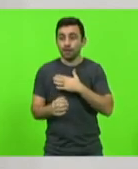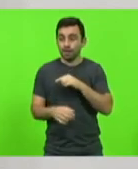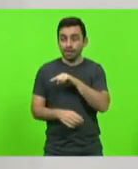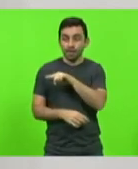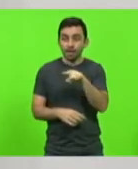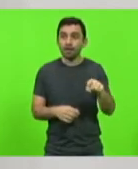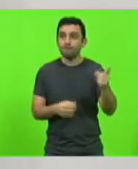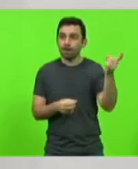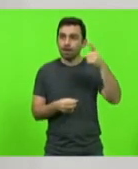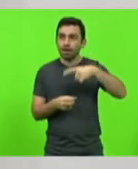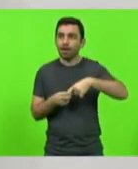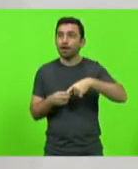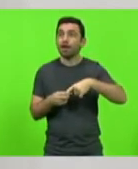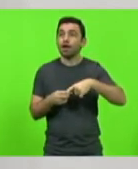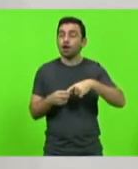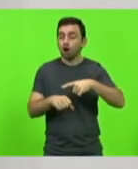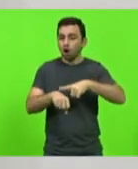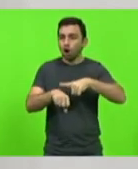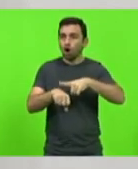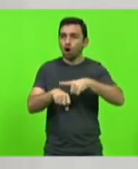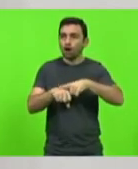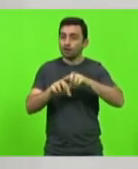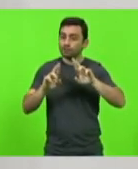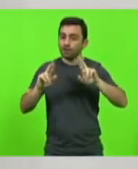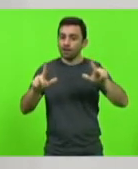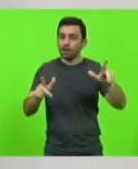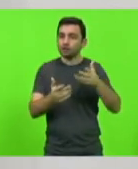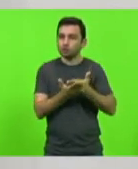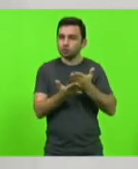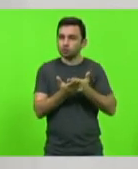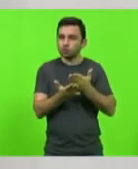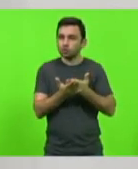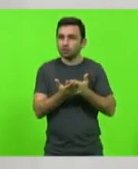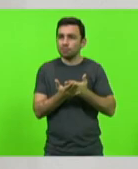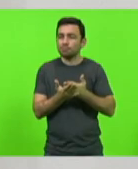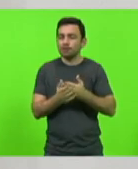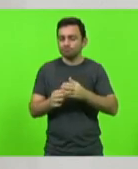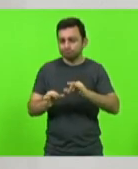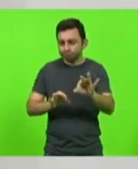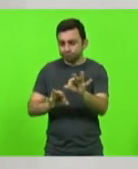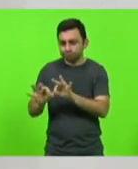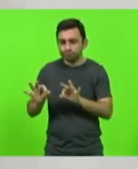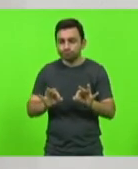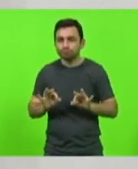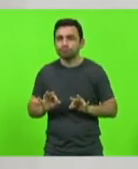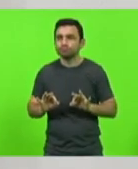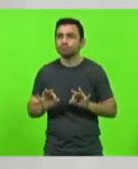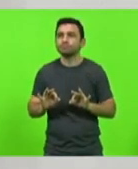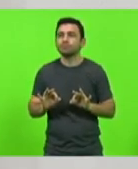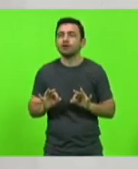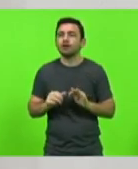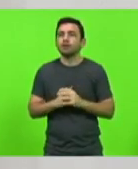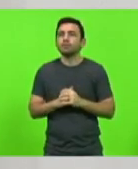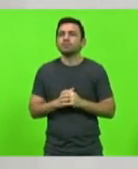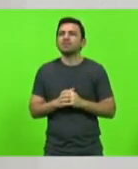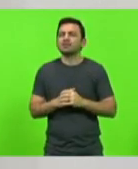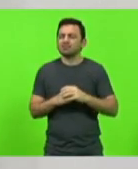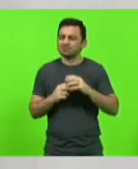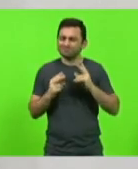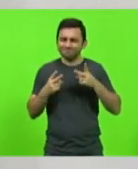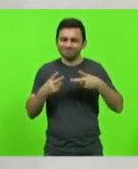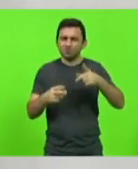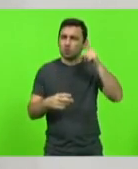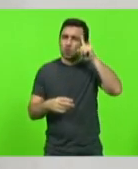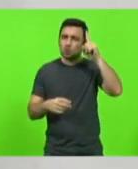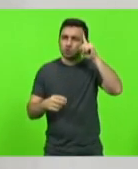mexer na composteira. Manter esse certificado é um desafio diário que precisa